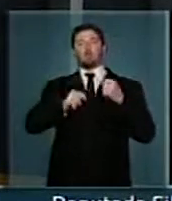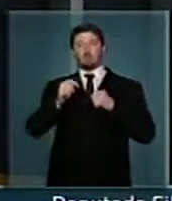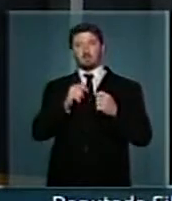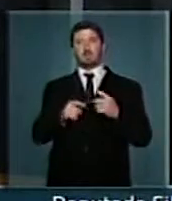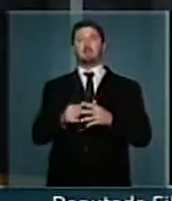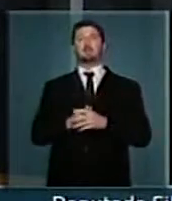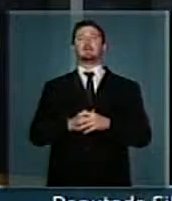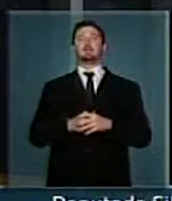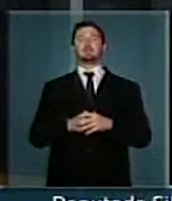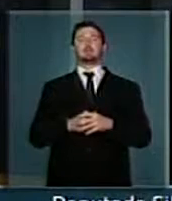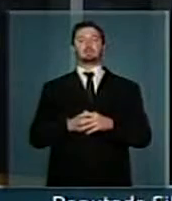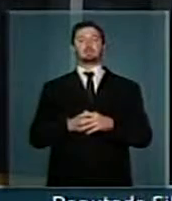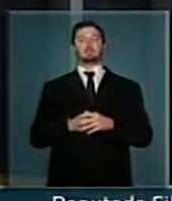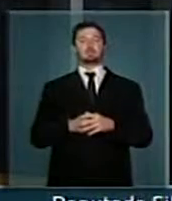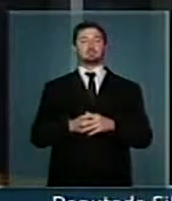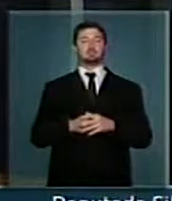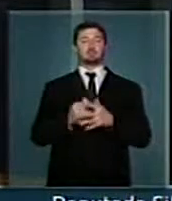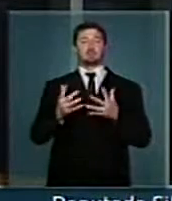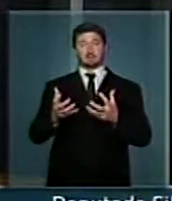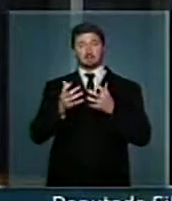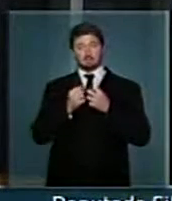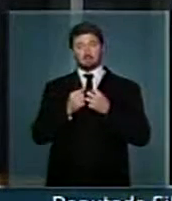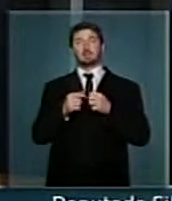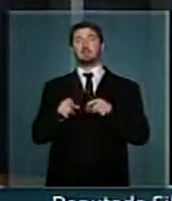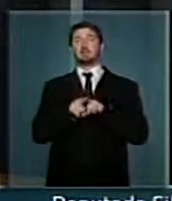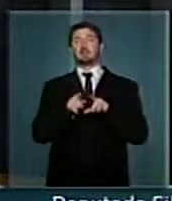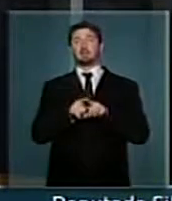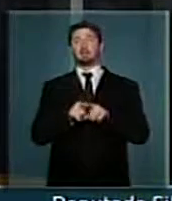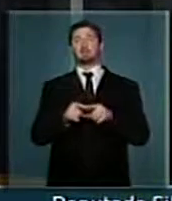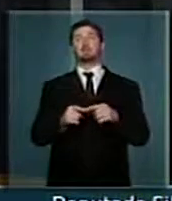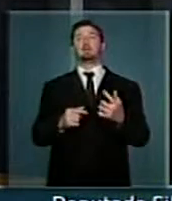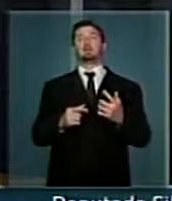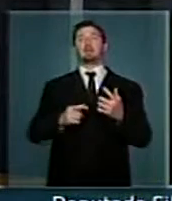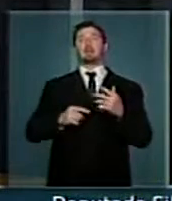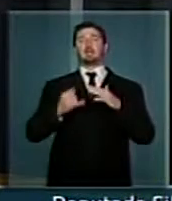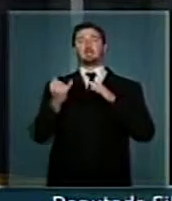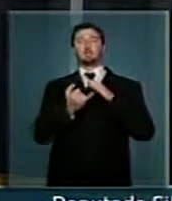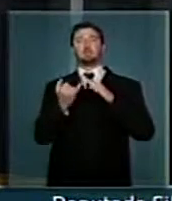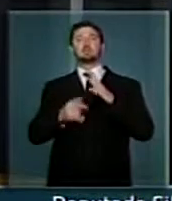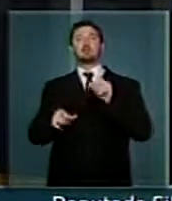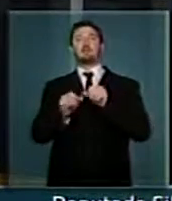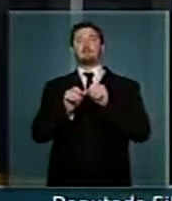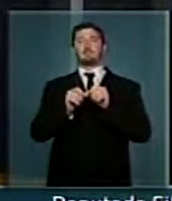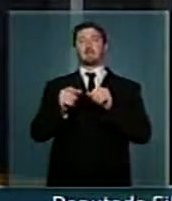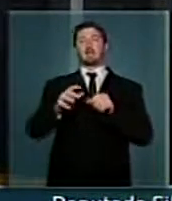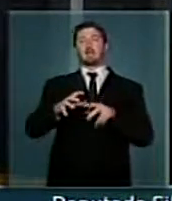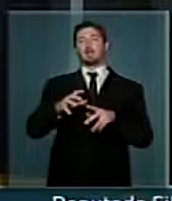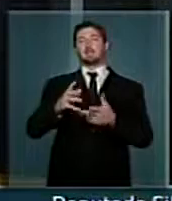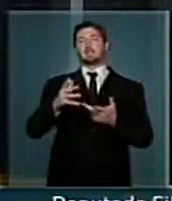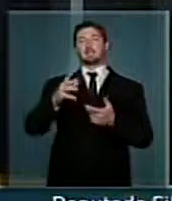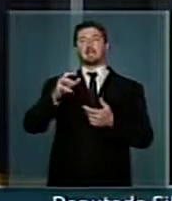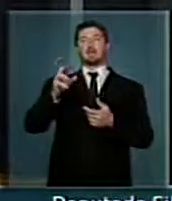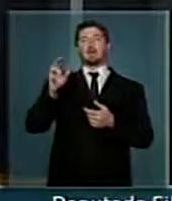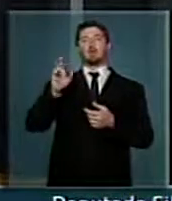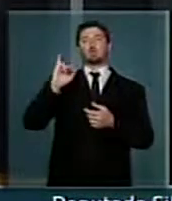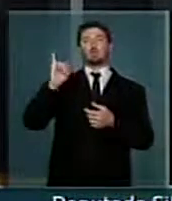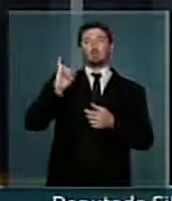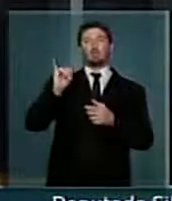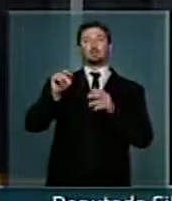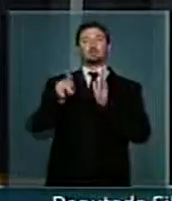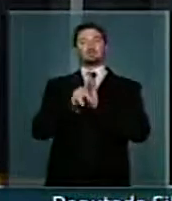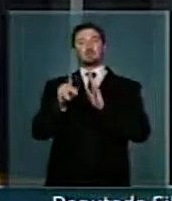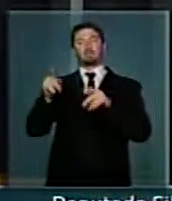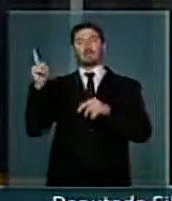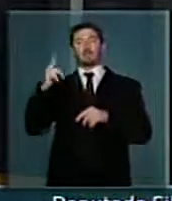país, pelo organismo que faz a Receita Federal do Peru, e entre